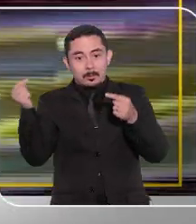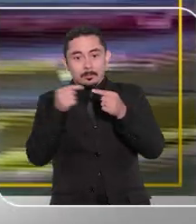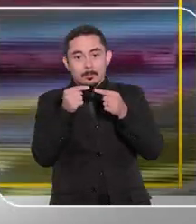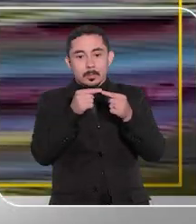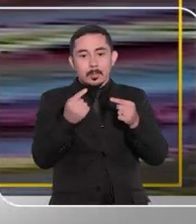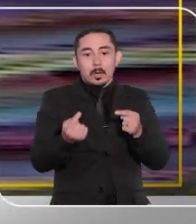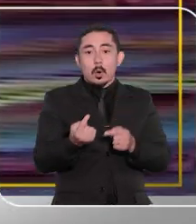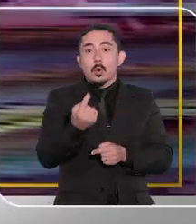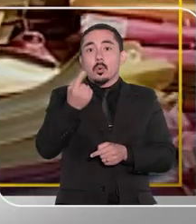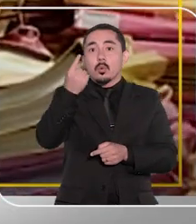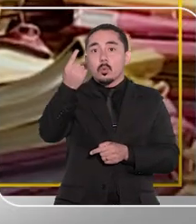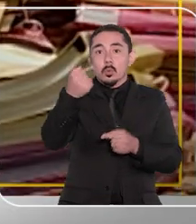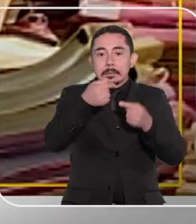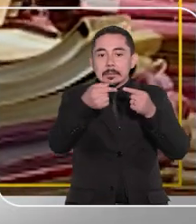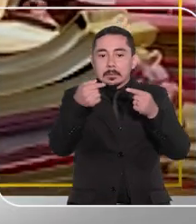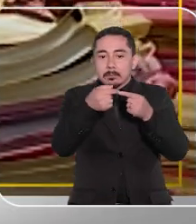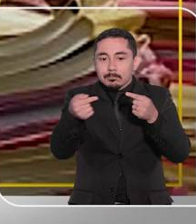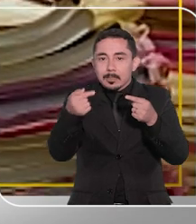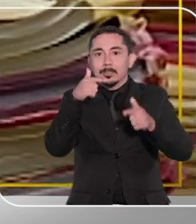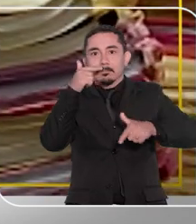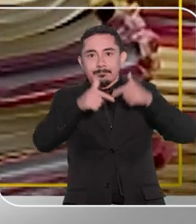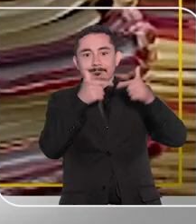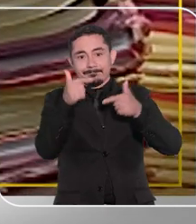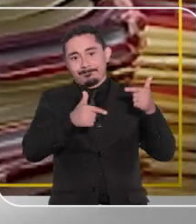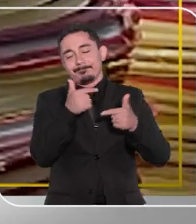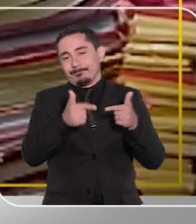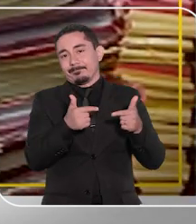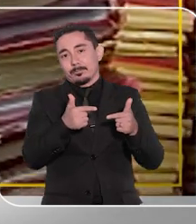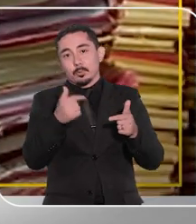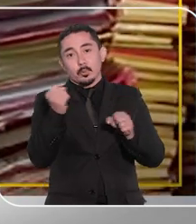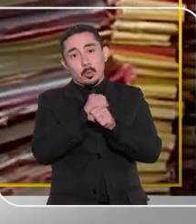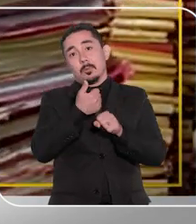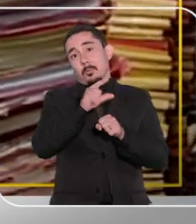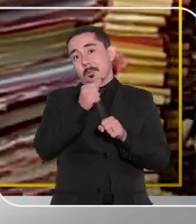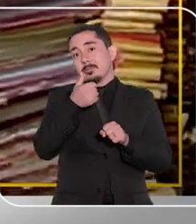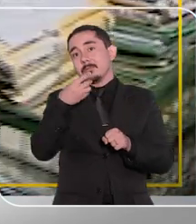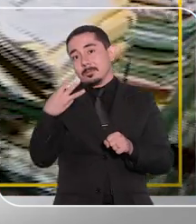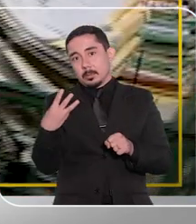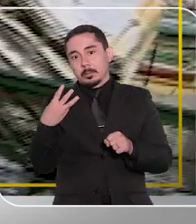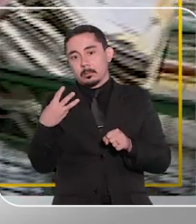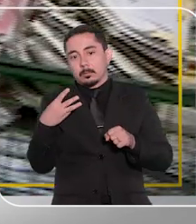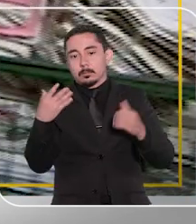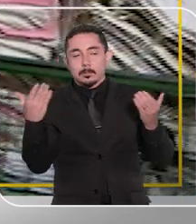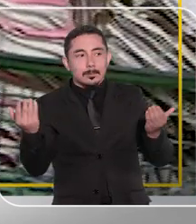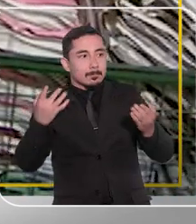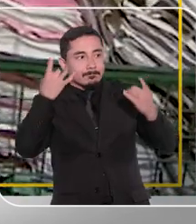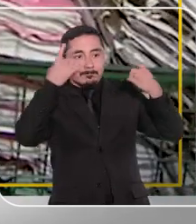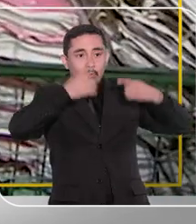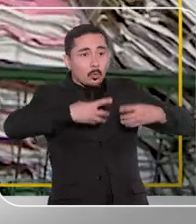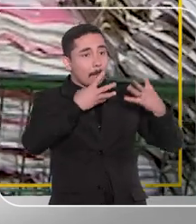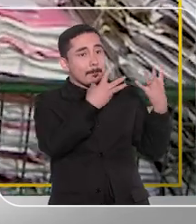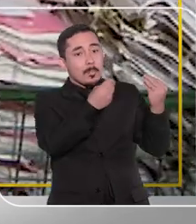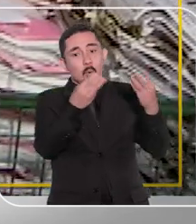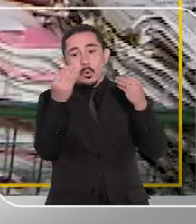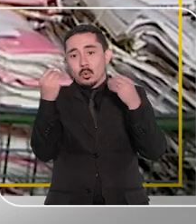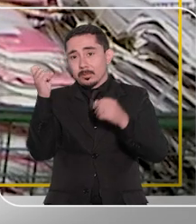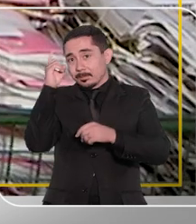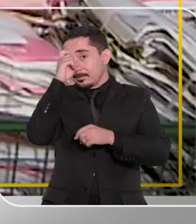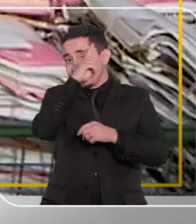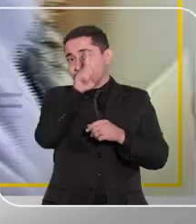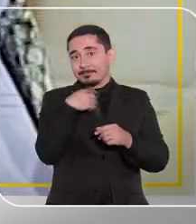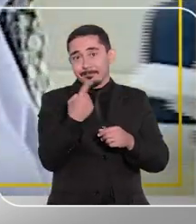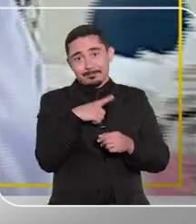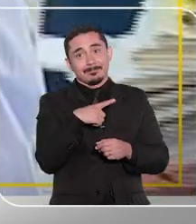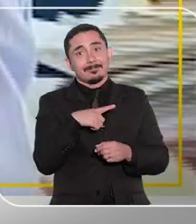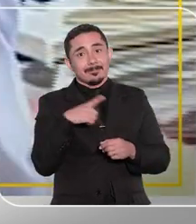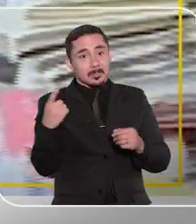equivalente ao volume de distribuição de apenas uma semana de trabalho de 2013. Isso dá medida dos desafios das dificuldades